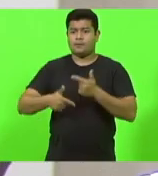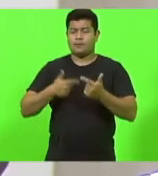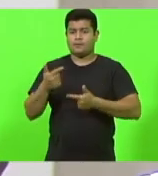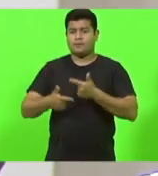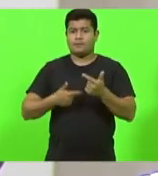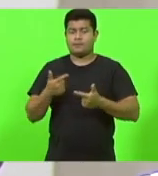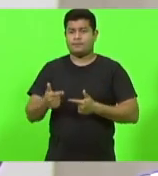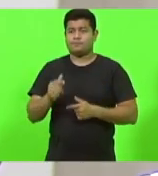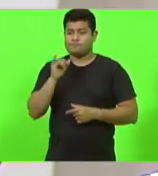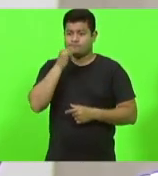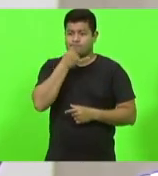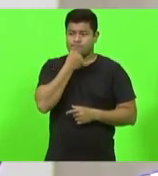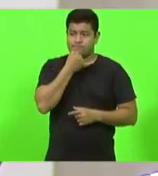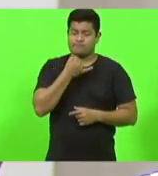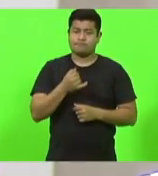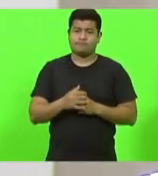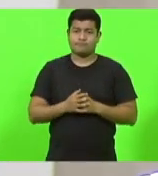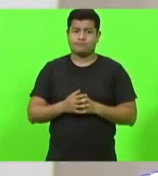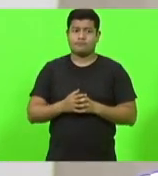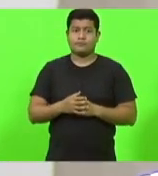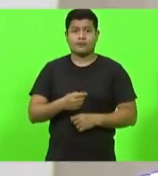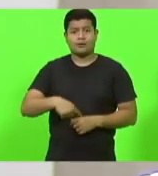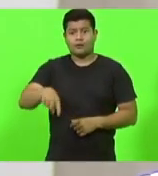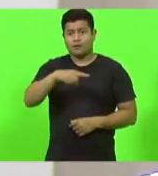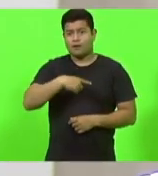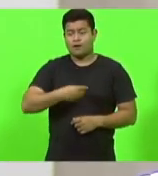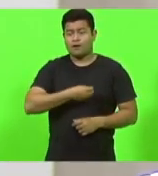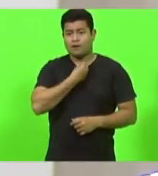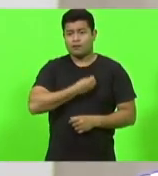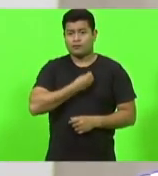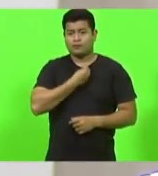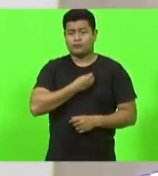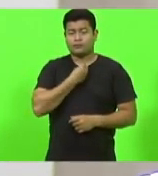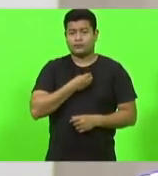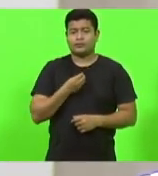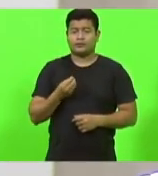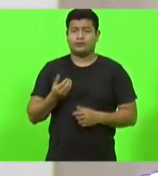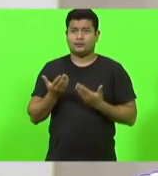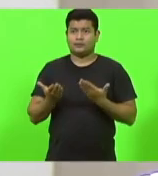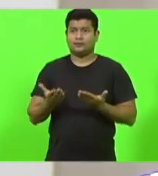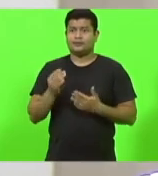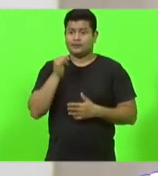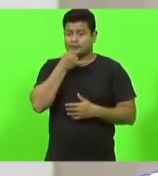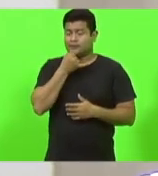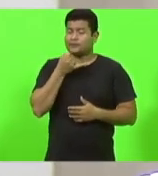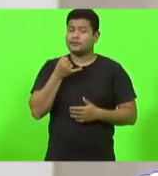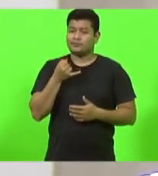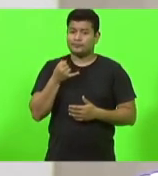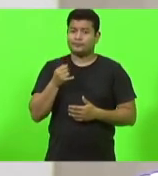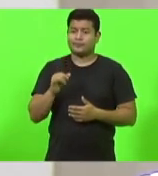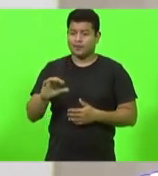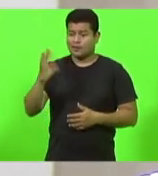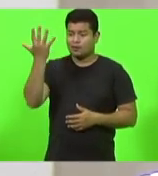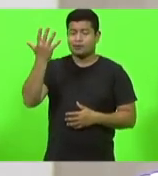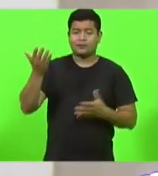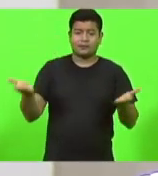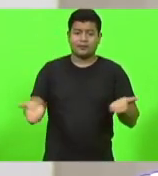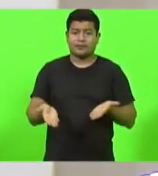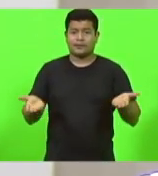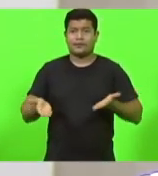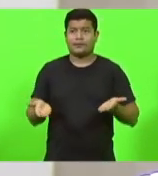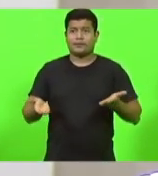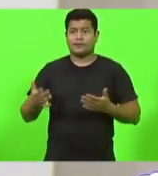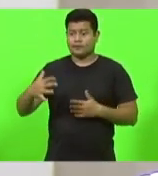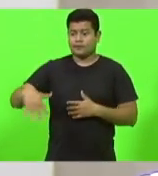Infelizmente, vivemos esta triste, dura realidade da nossa